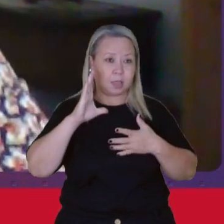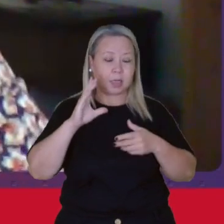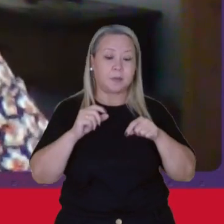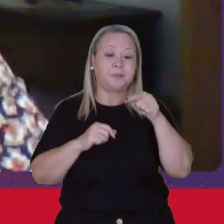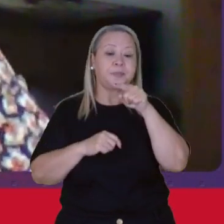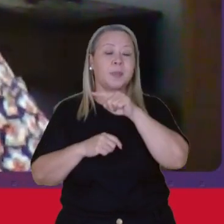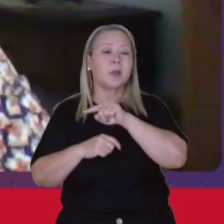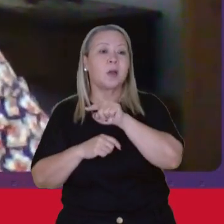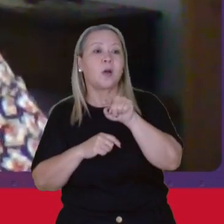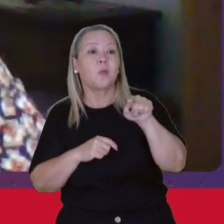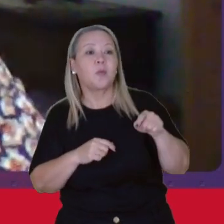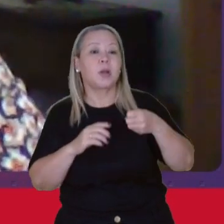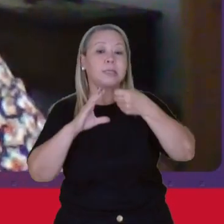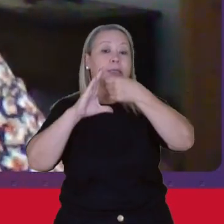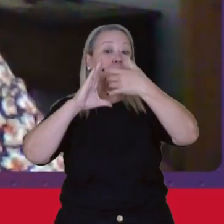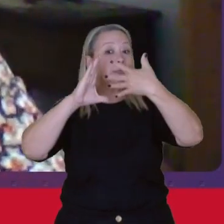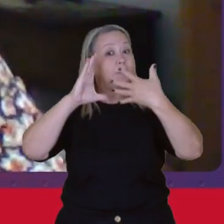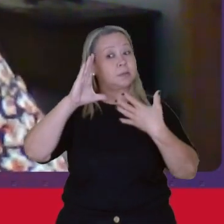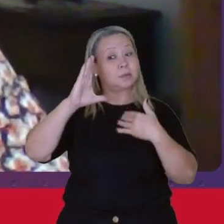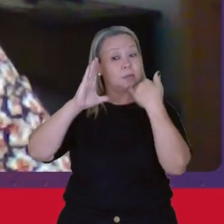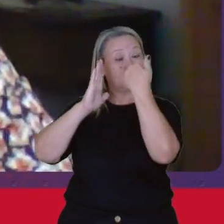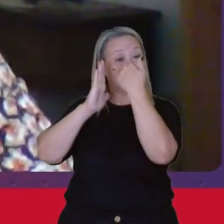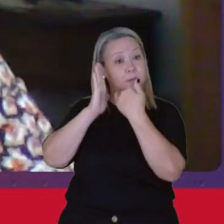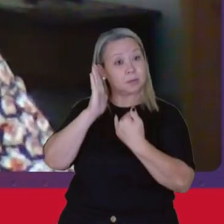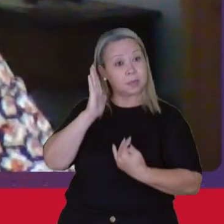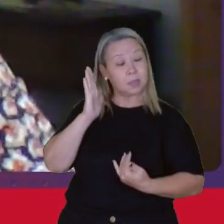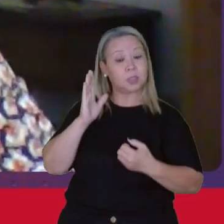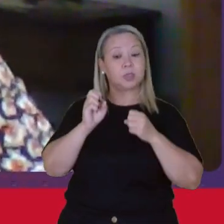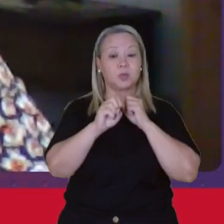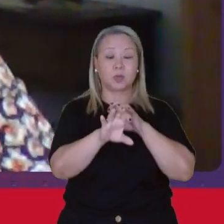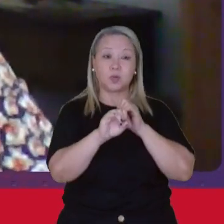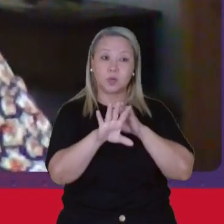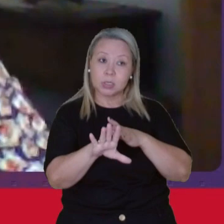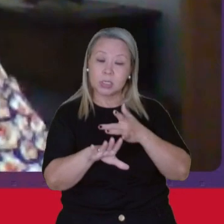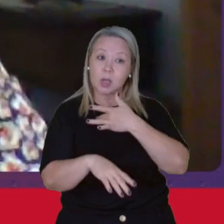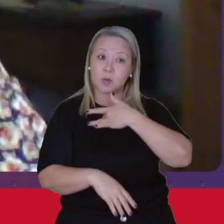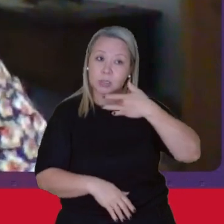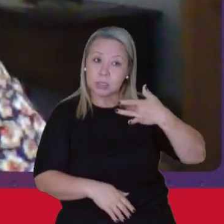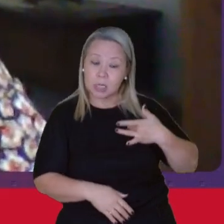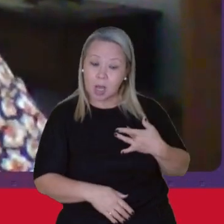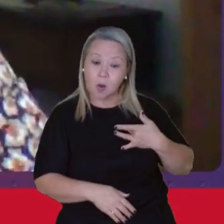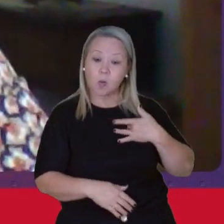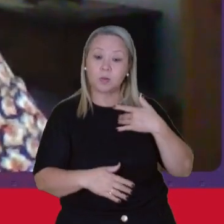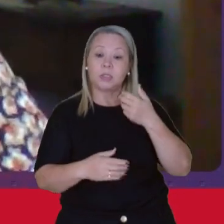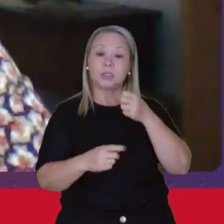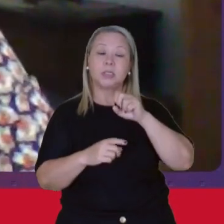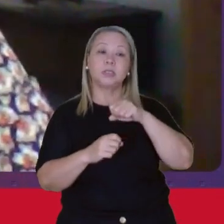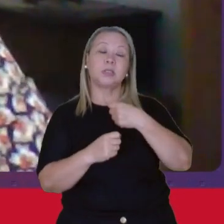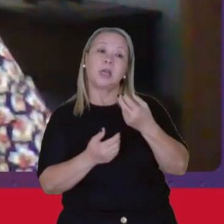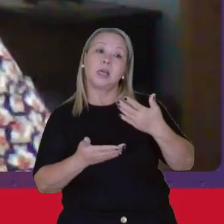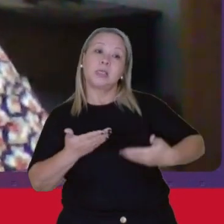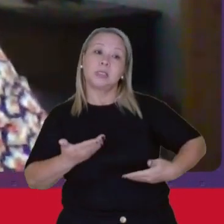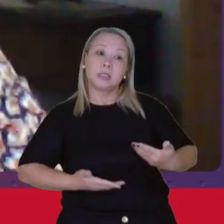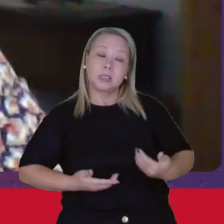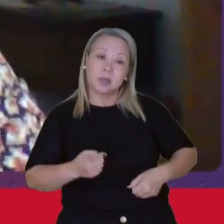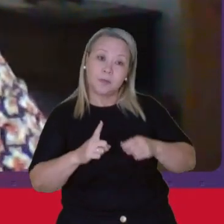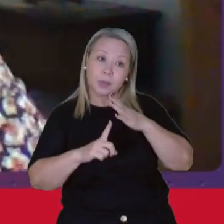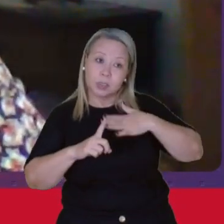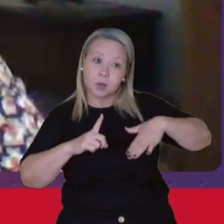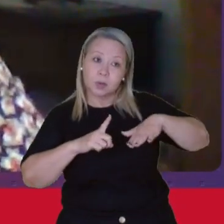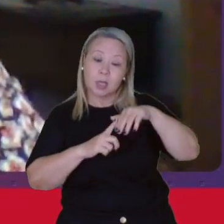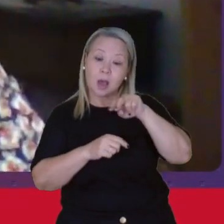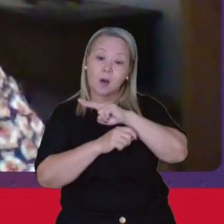essas Características Então elas vão Para a educação Vão para a saúde Serviços sociais Para setor Para a